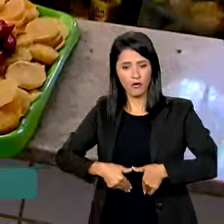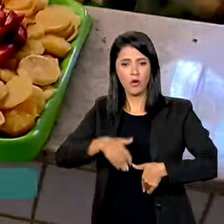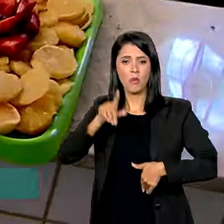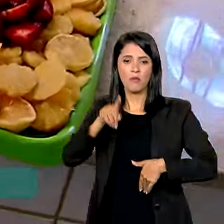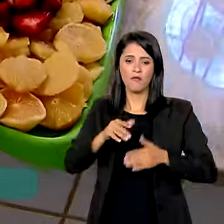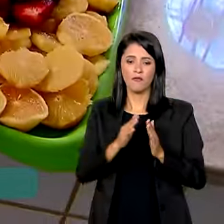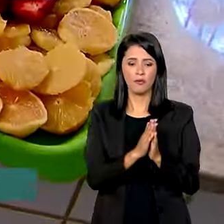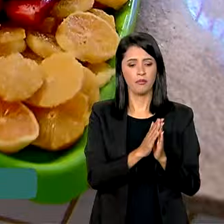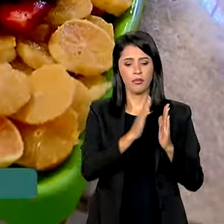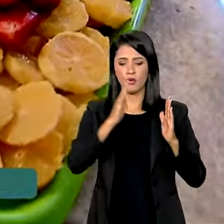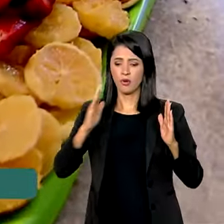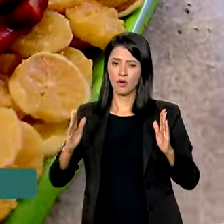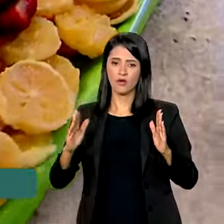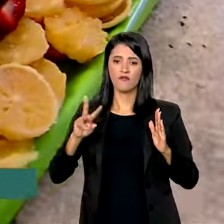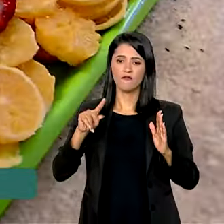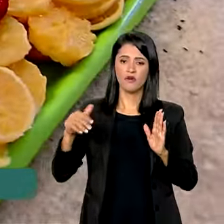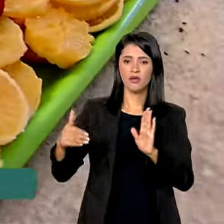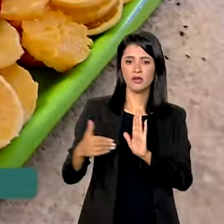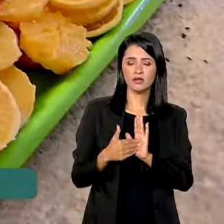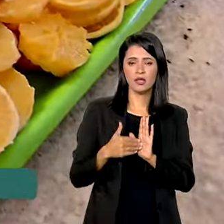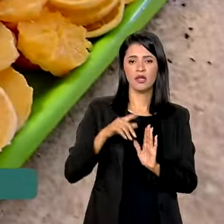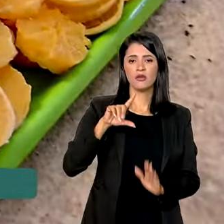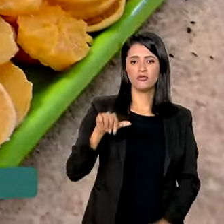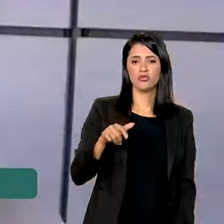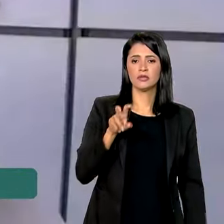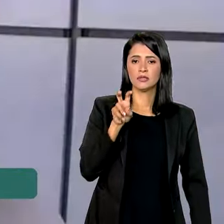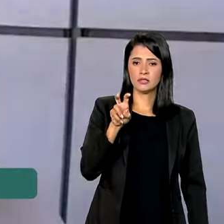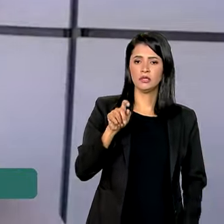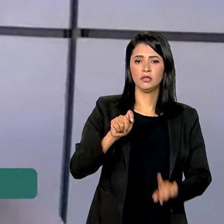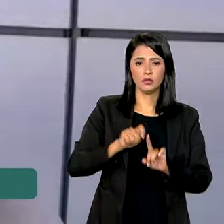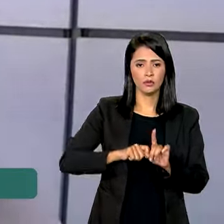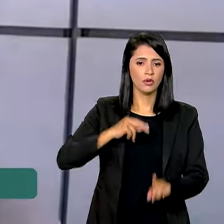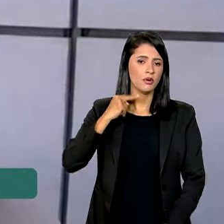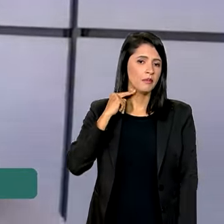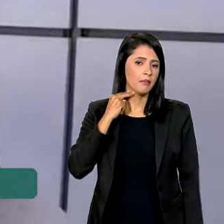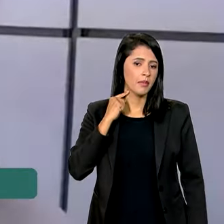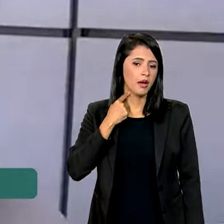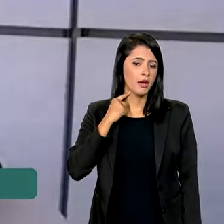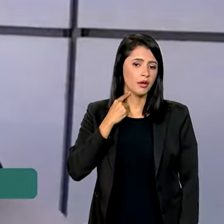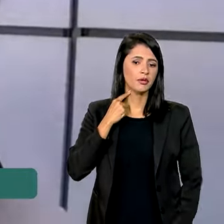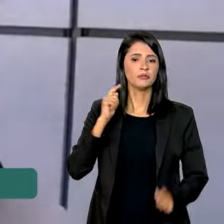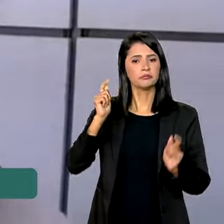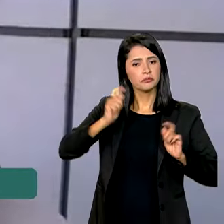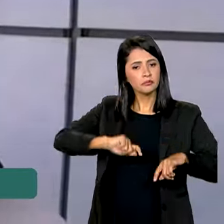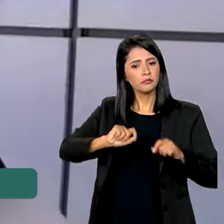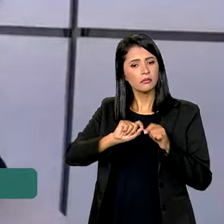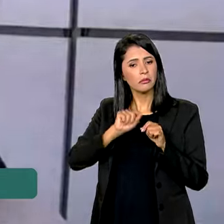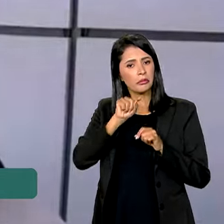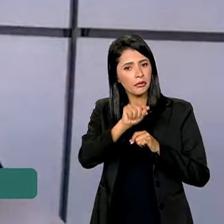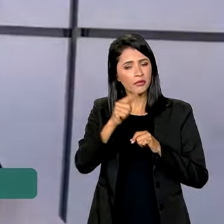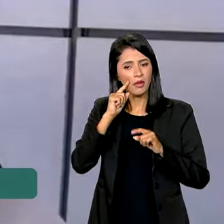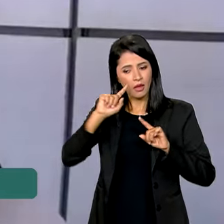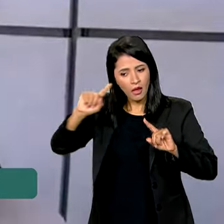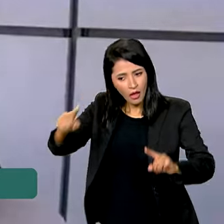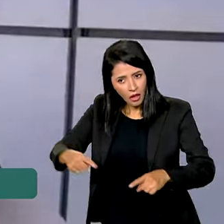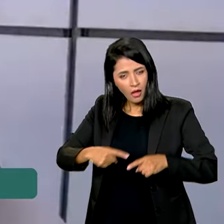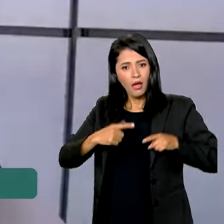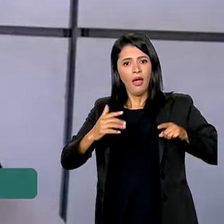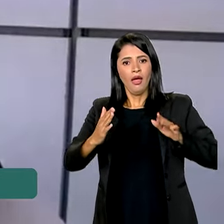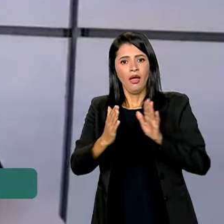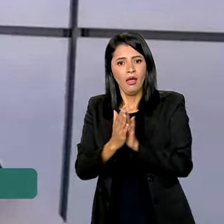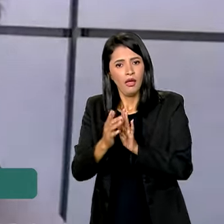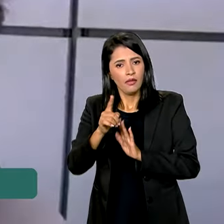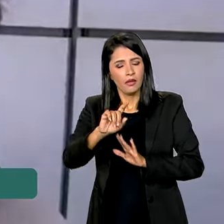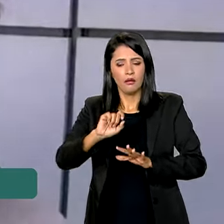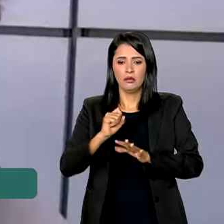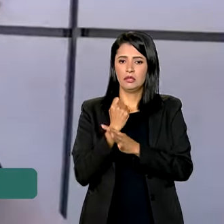foi prorrogado e vai até o dia 5 de maio. Para poder fazer frente a esse desafio da